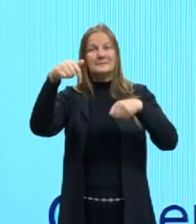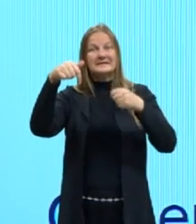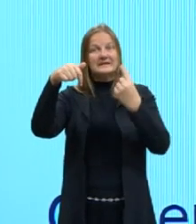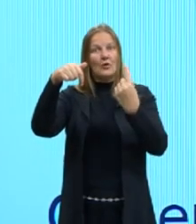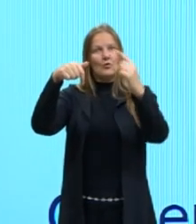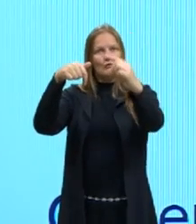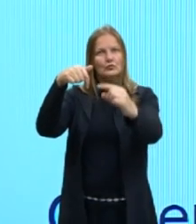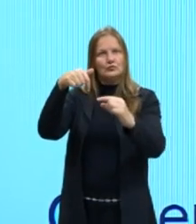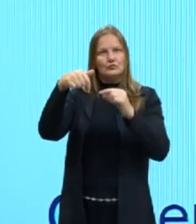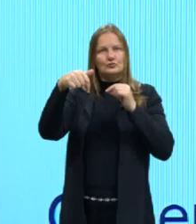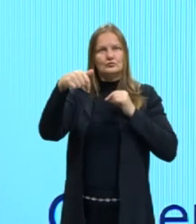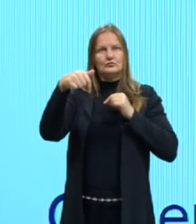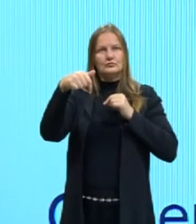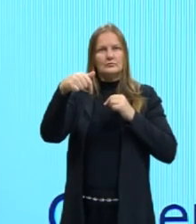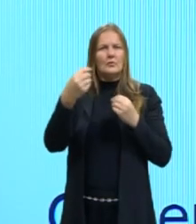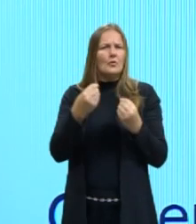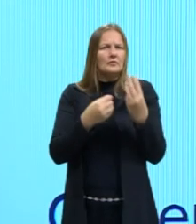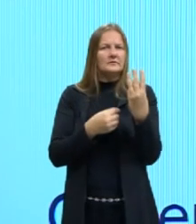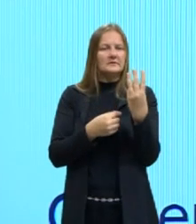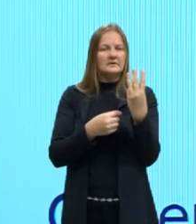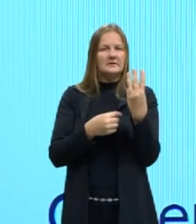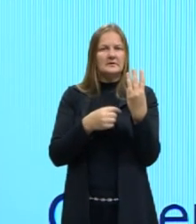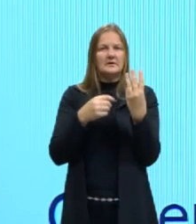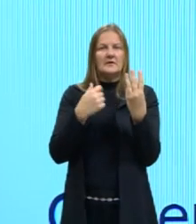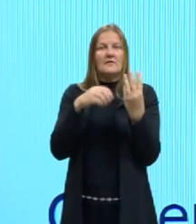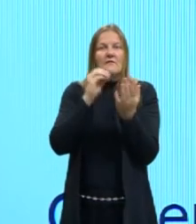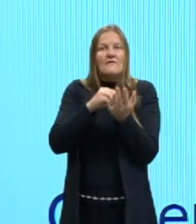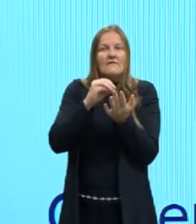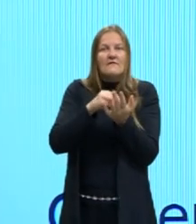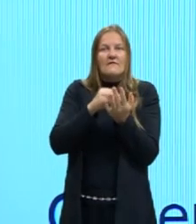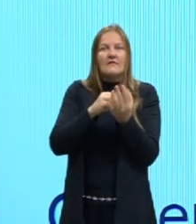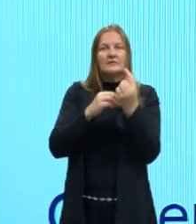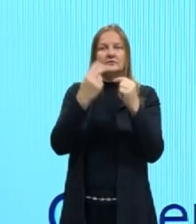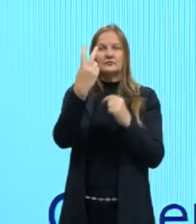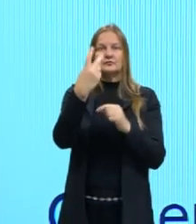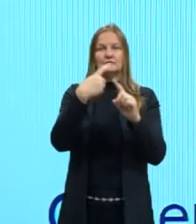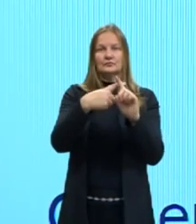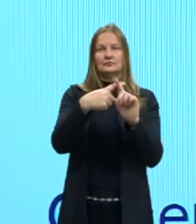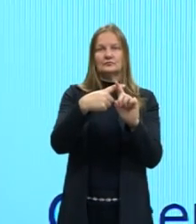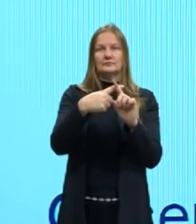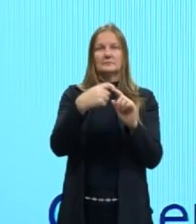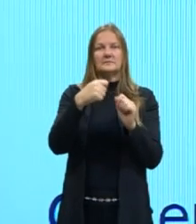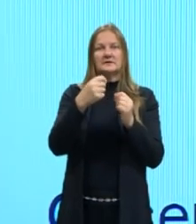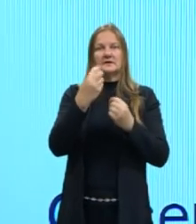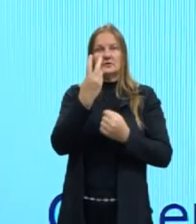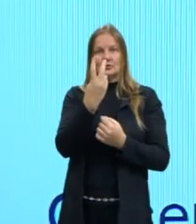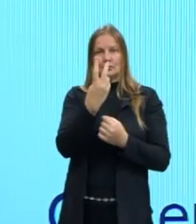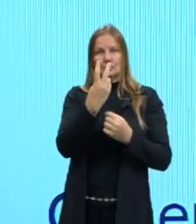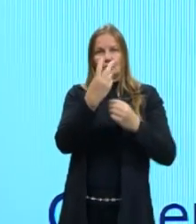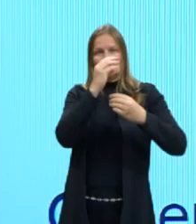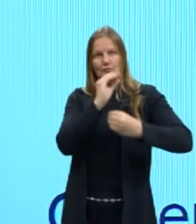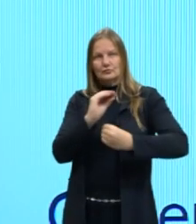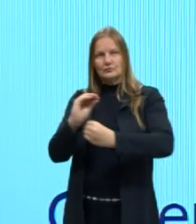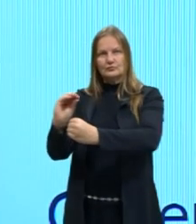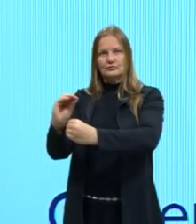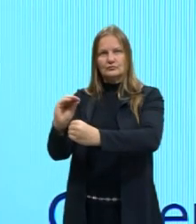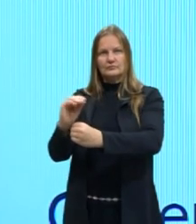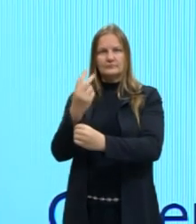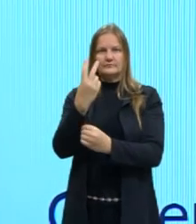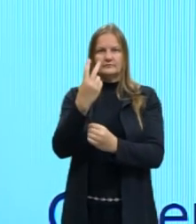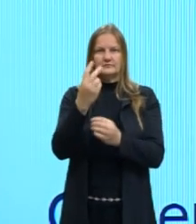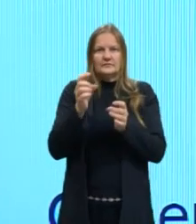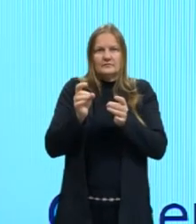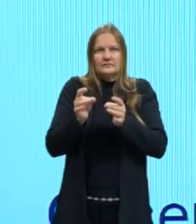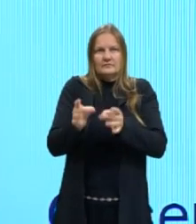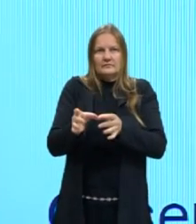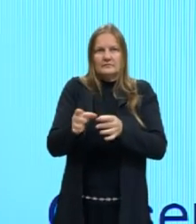Então, se eu tenho 3, como eu vou doar 1? Eu ainda vou ficar com 2+. Eu preciso doar esses 2 elétrons que estão sobrando aqui